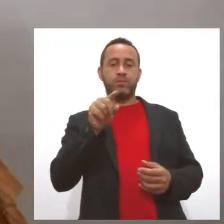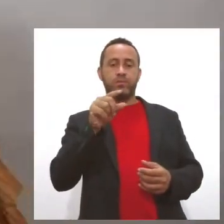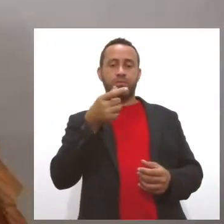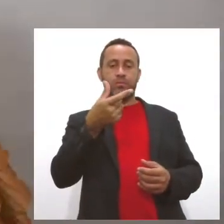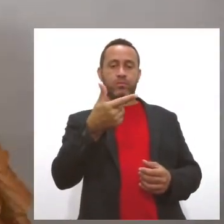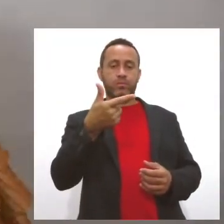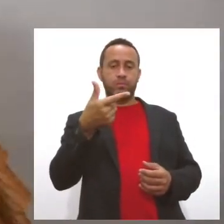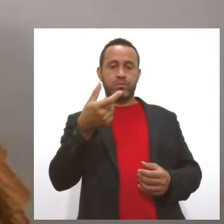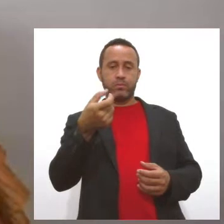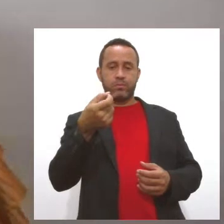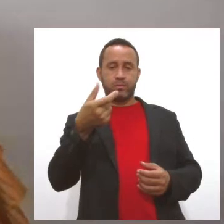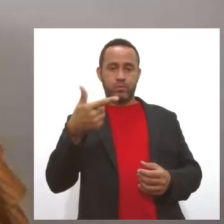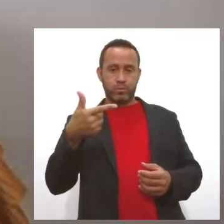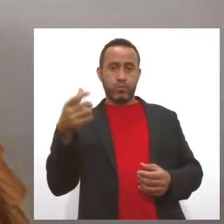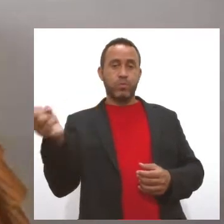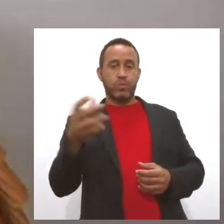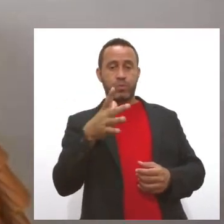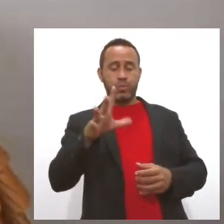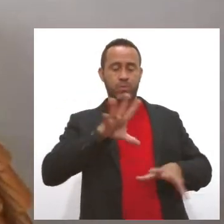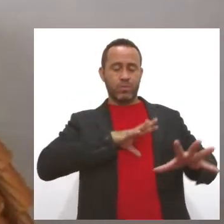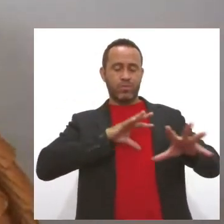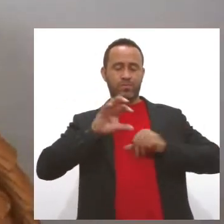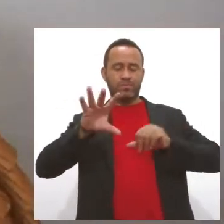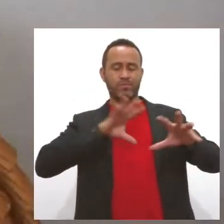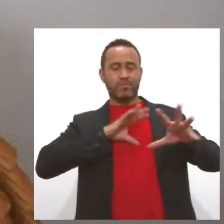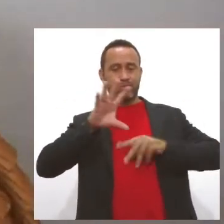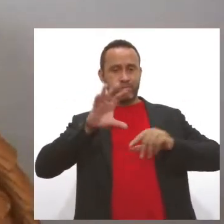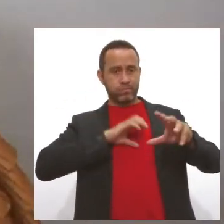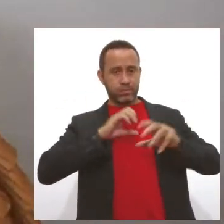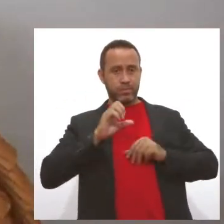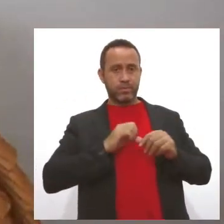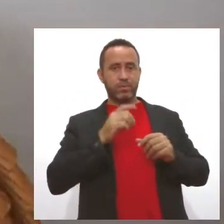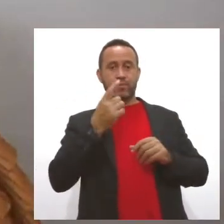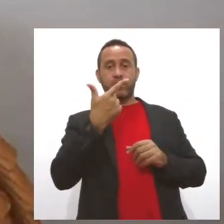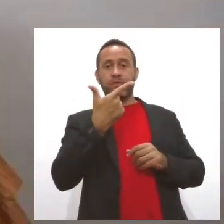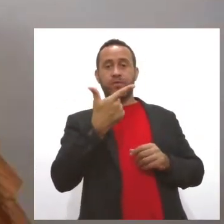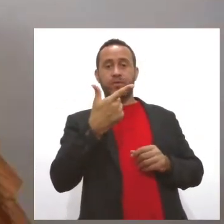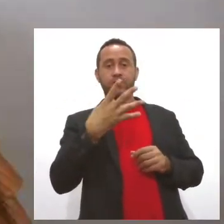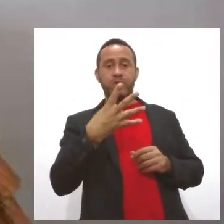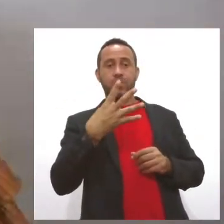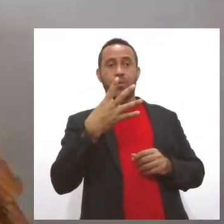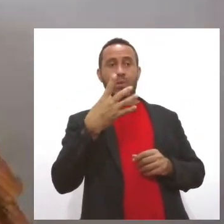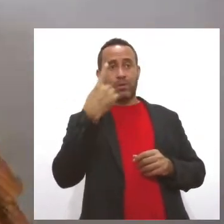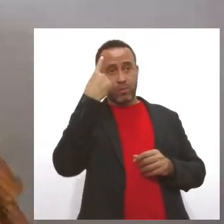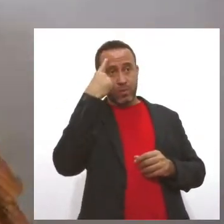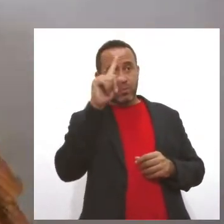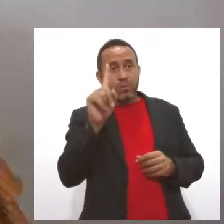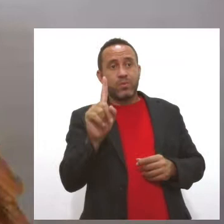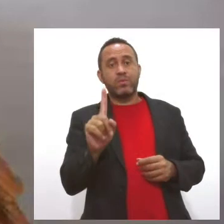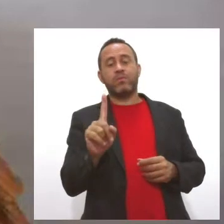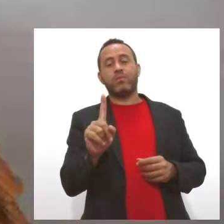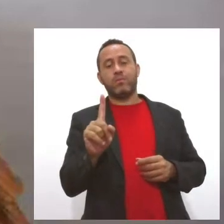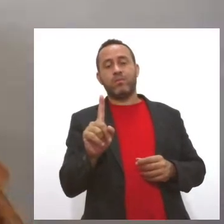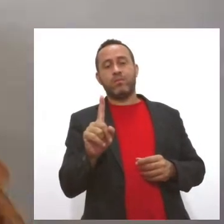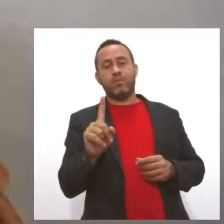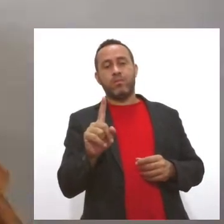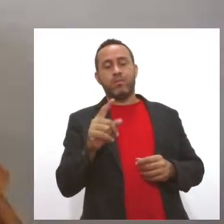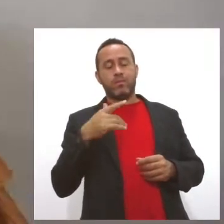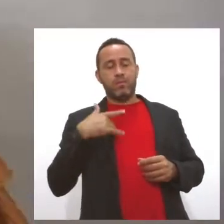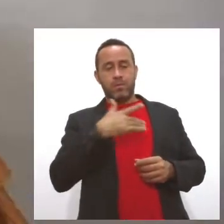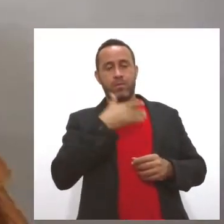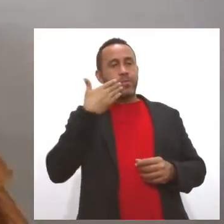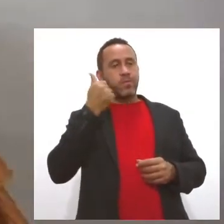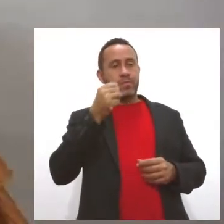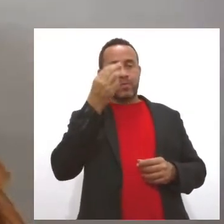novos casos da Covid-19. Lembrando, em apenas 24 horas, curados no Brasil, de 3,3